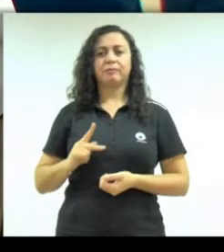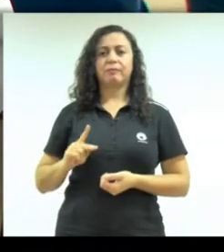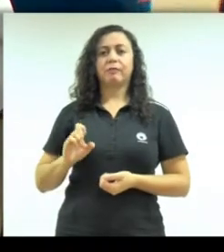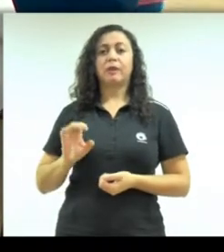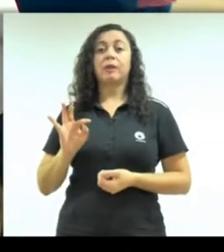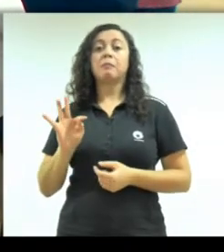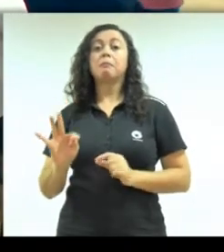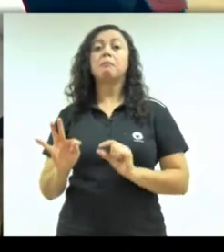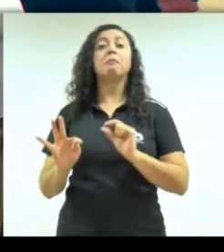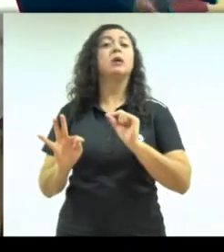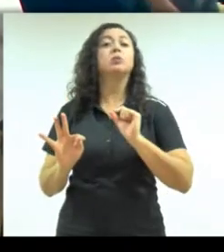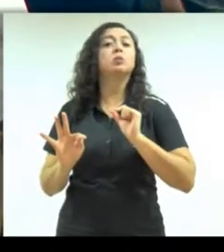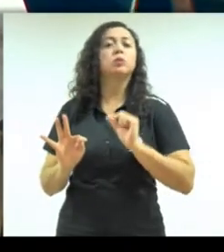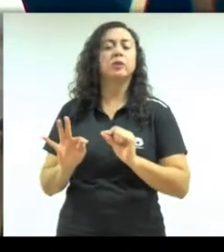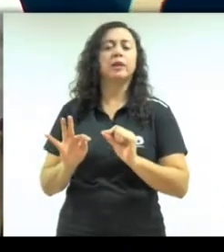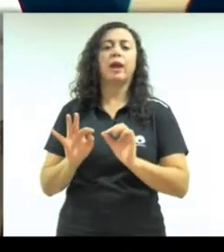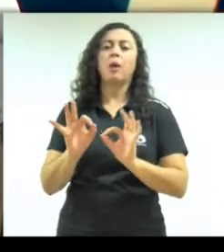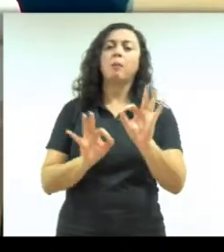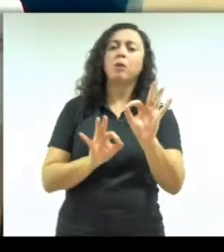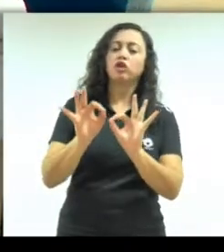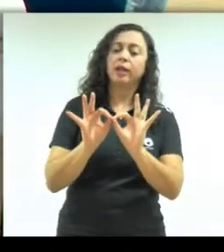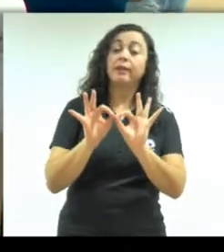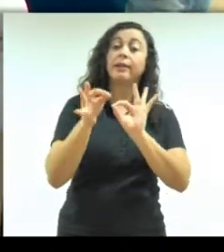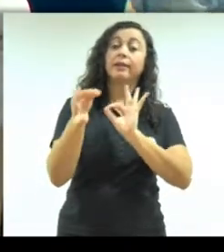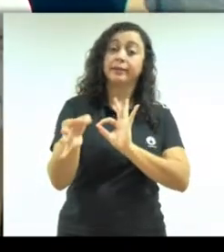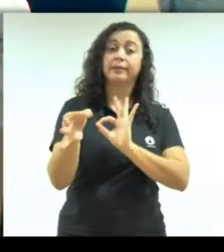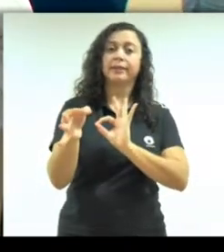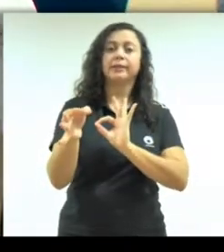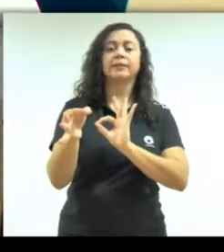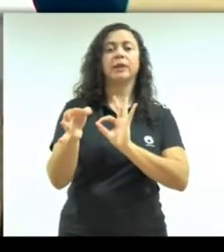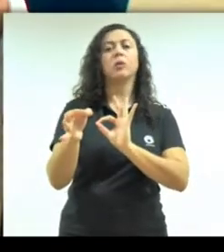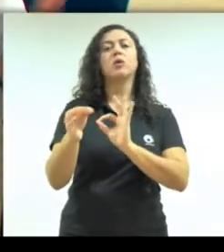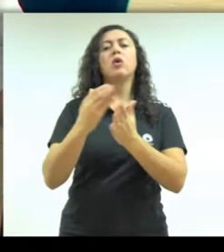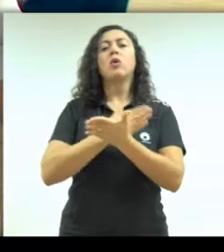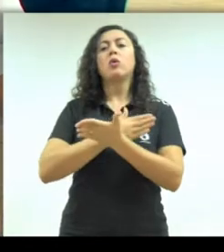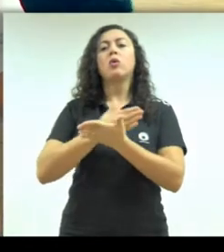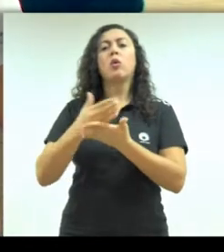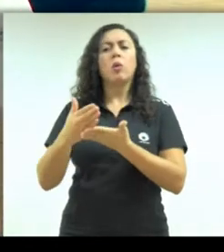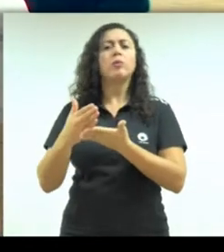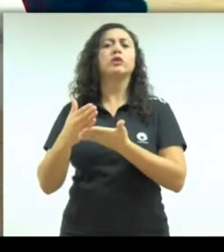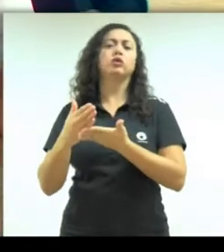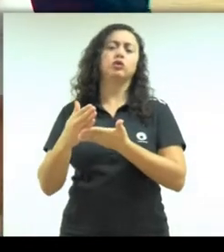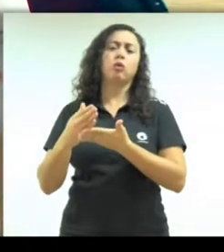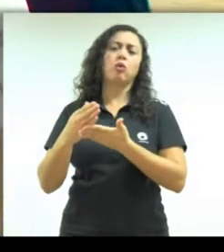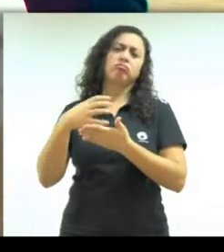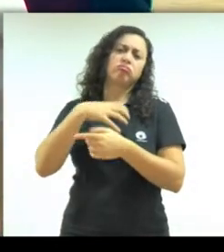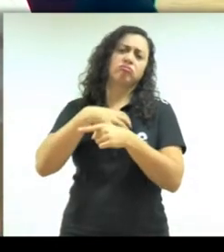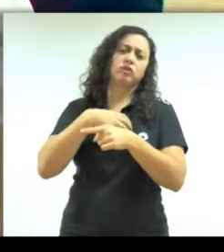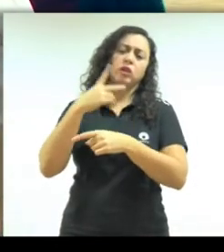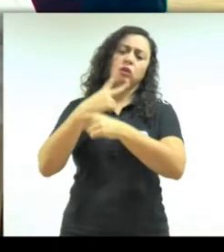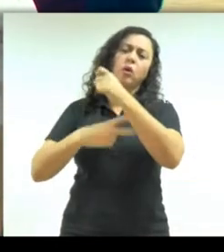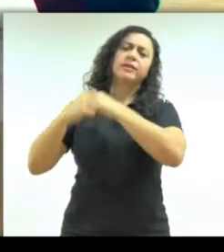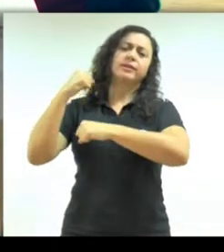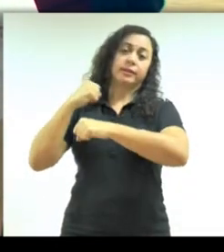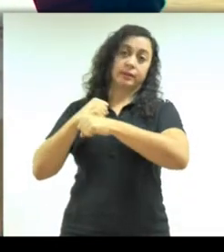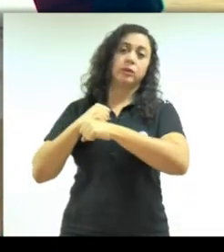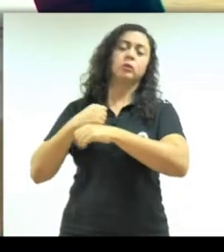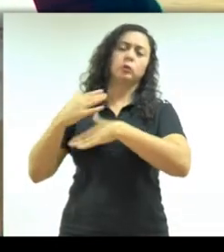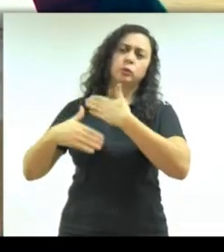verdade, ele é um projeto de extensão que se iniciou nessa edição há dois anos.